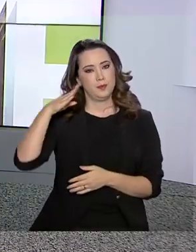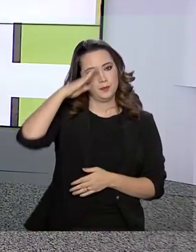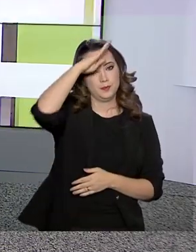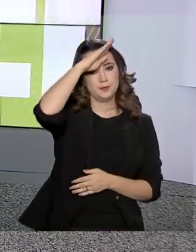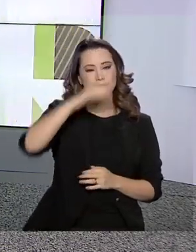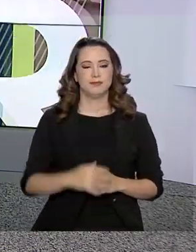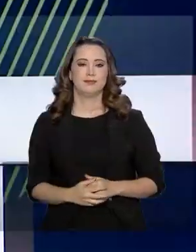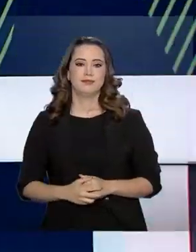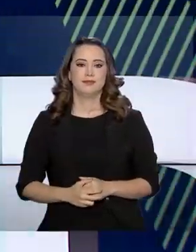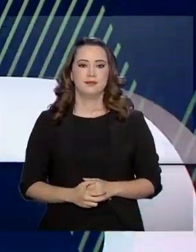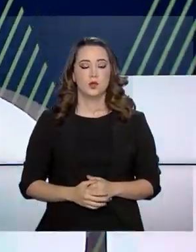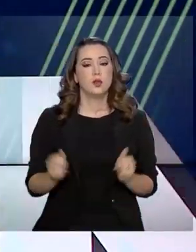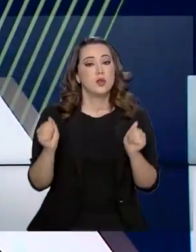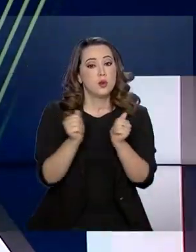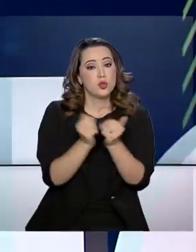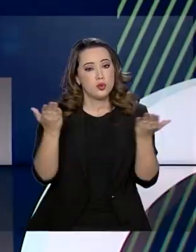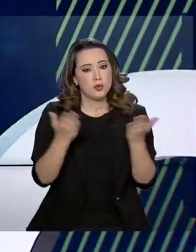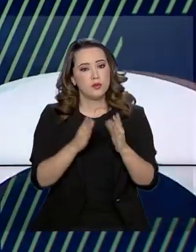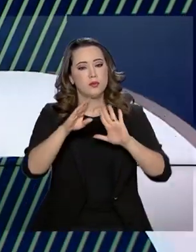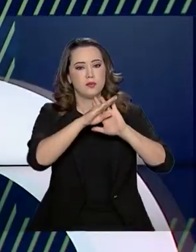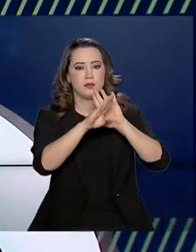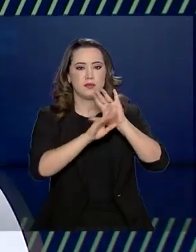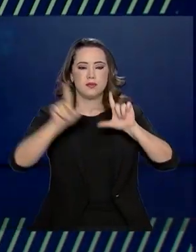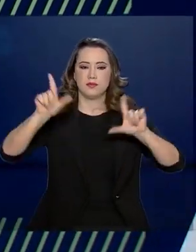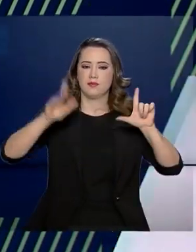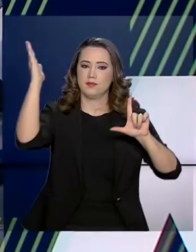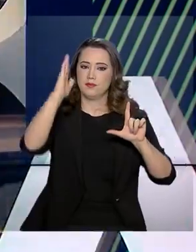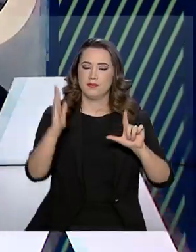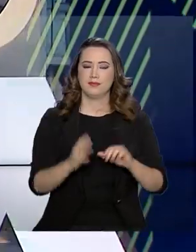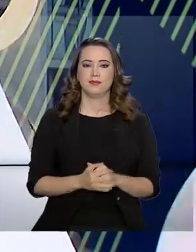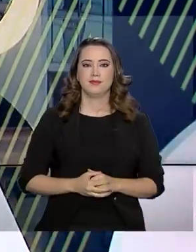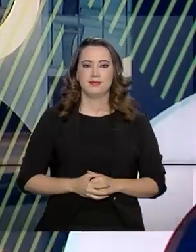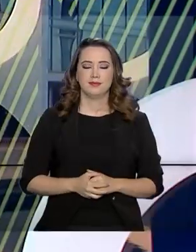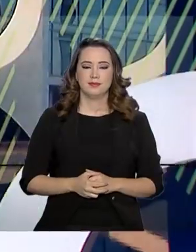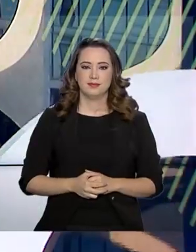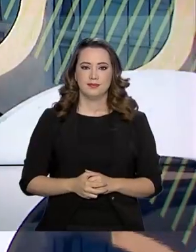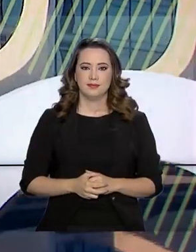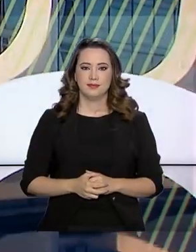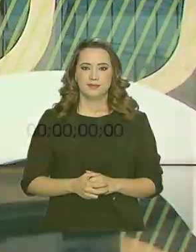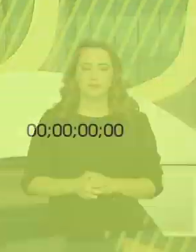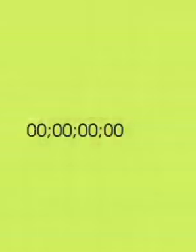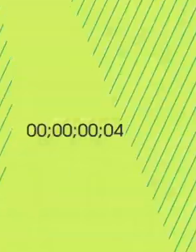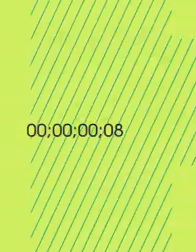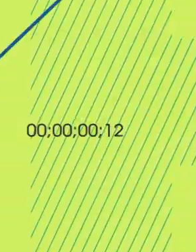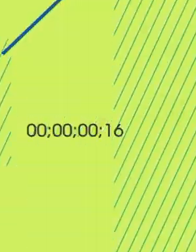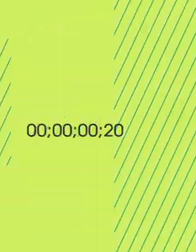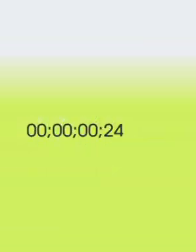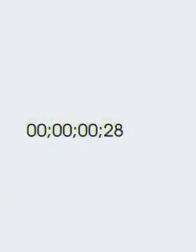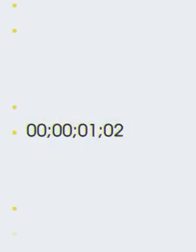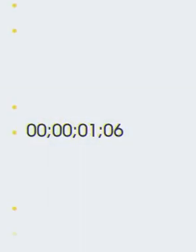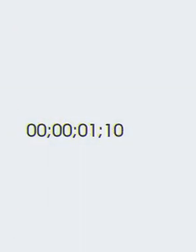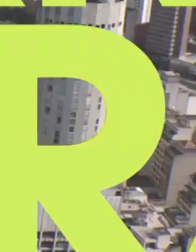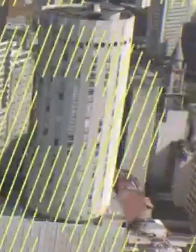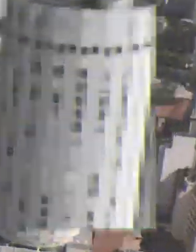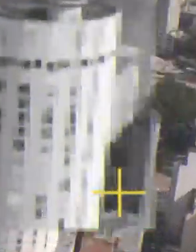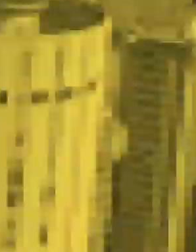Jair Bolsonaro. Continue agora com a programação da TV Brasil. da República. Música